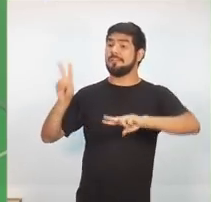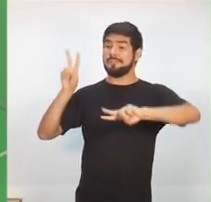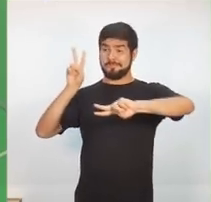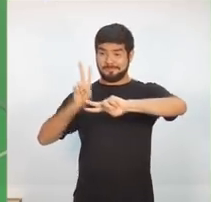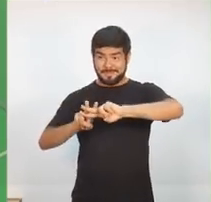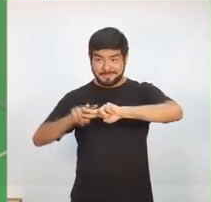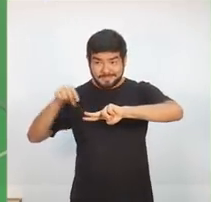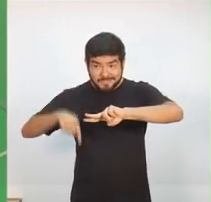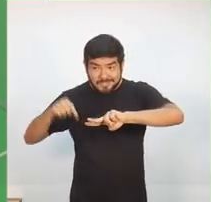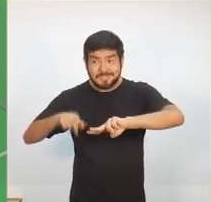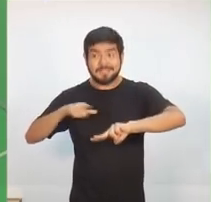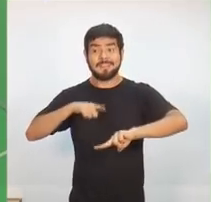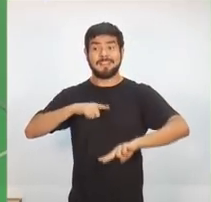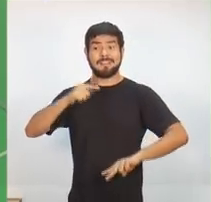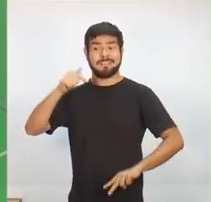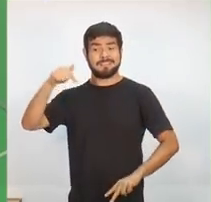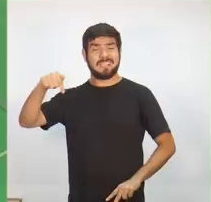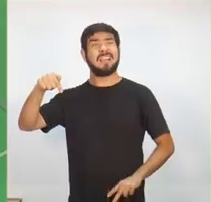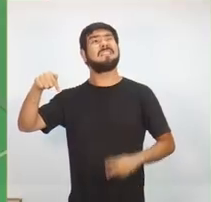presídios que têm, em média,